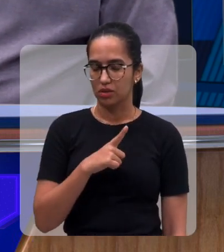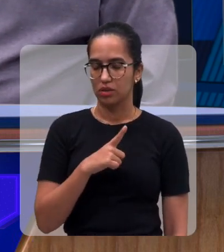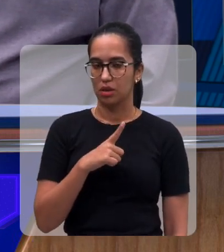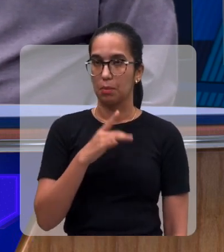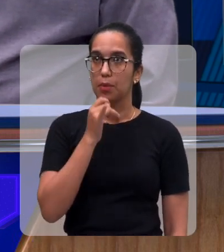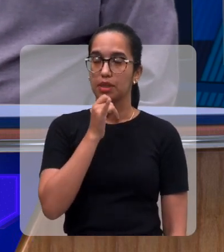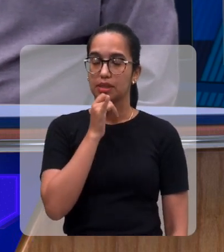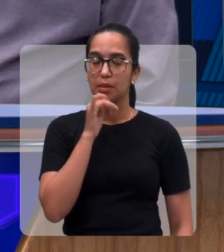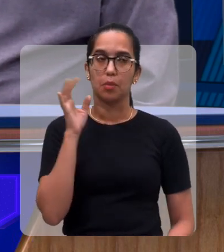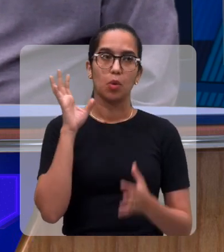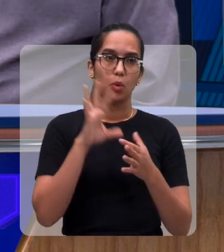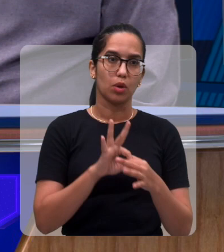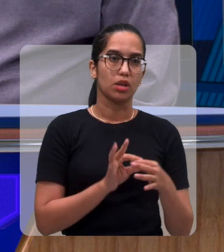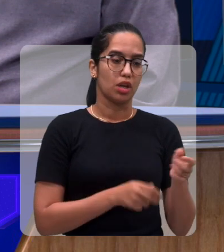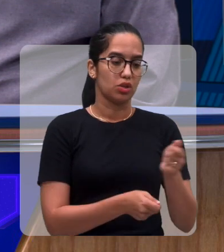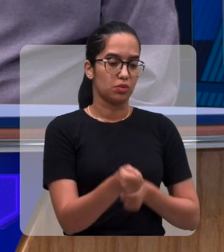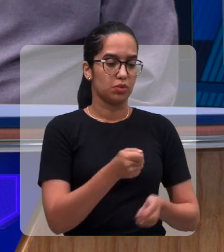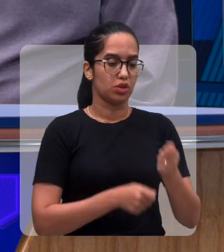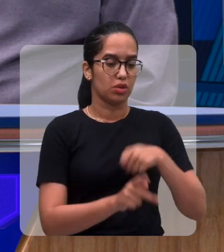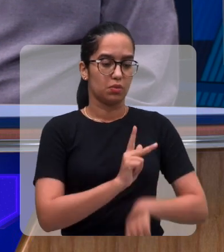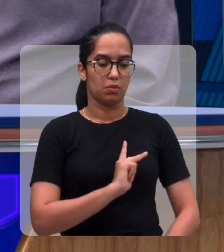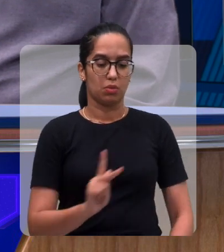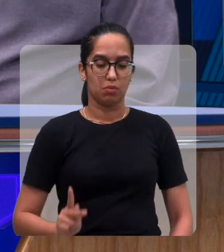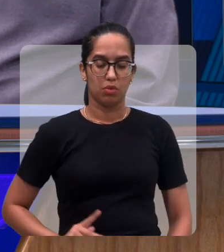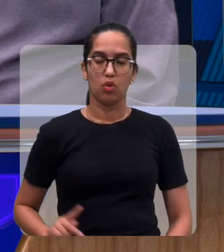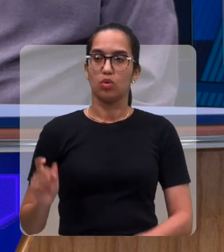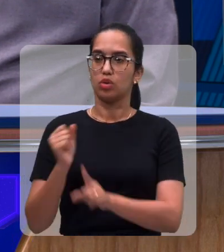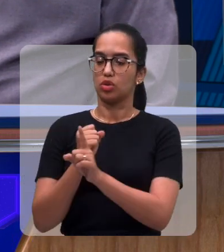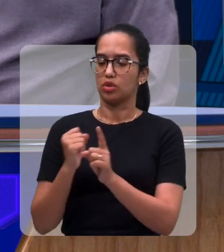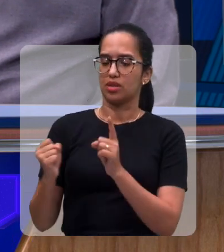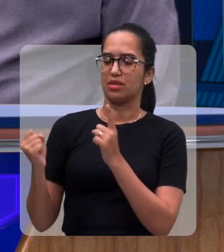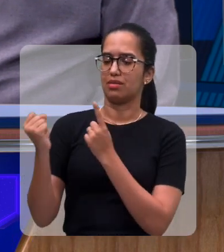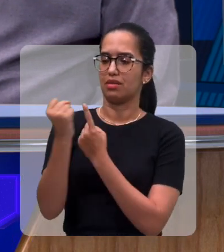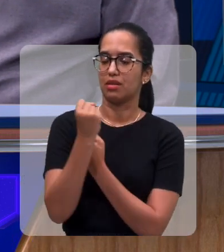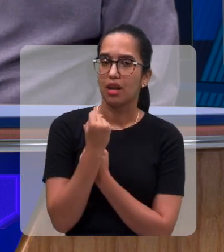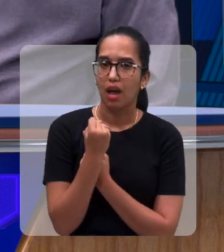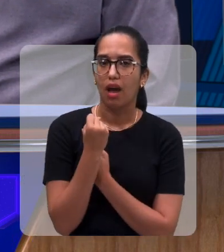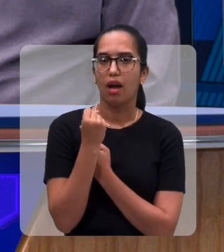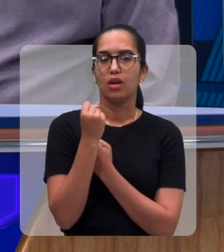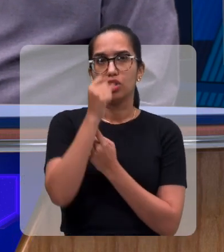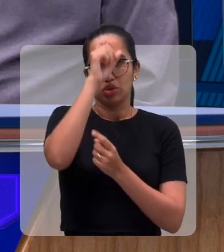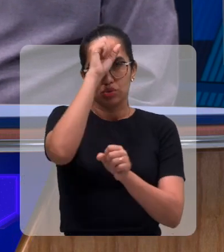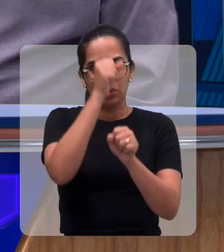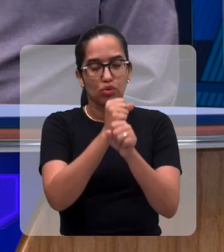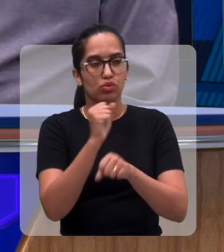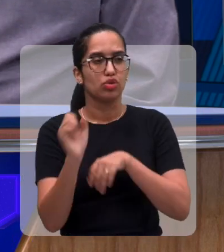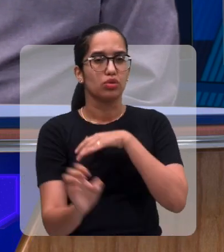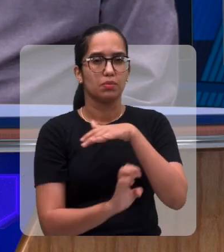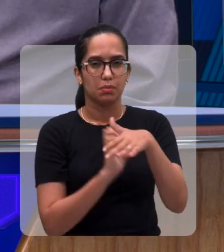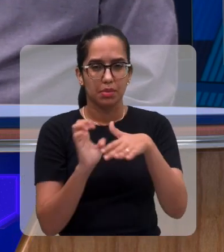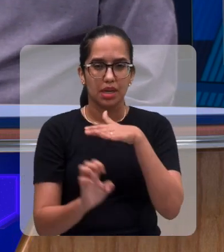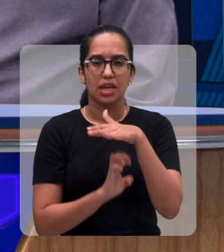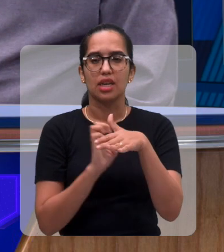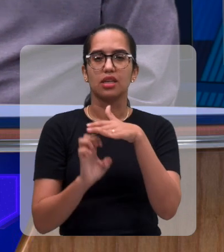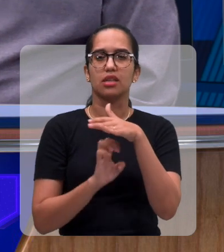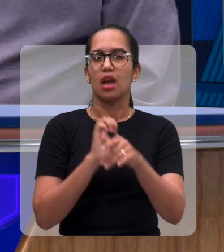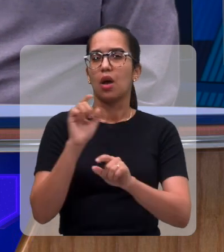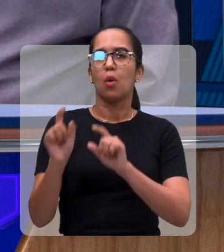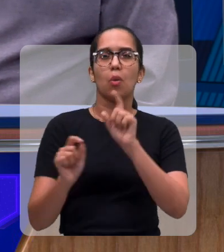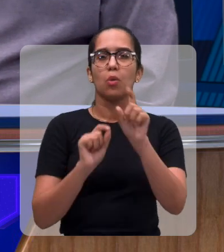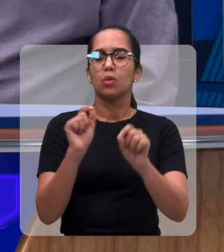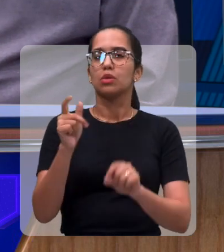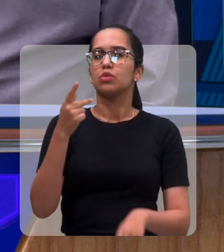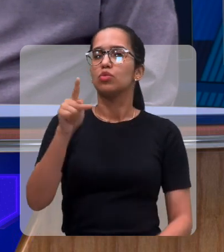respeito aos administradores públicos, à sociedade em geral, aos empresários. O que é você tem